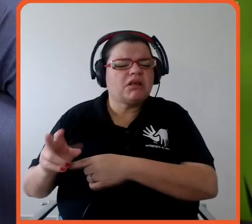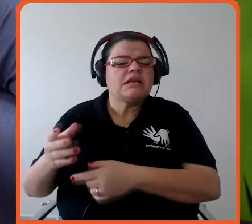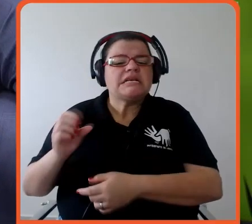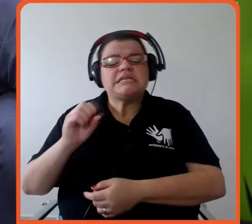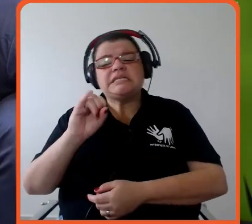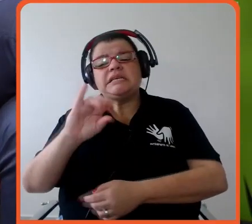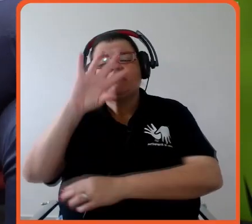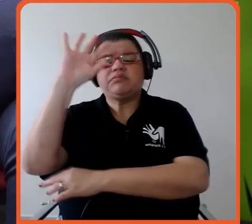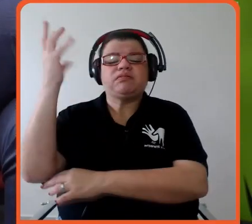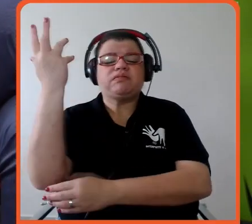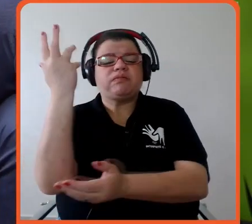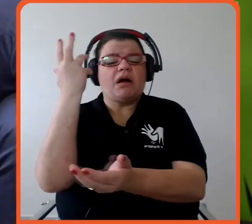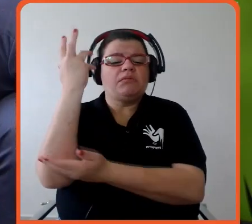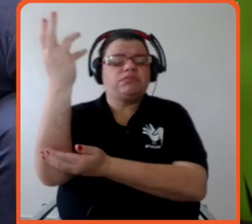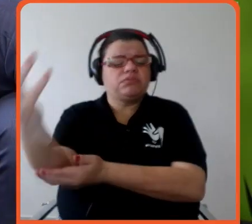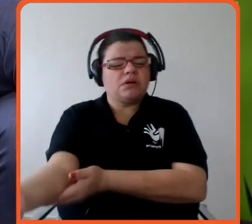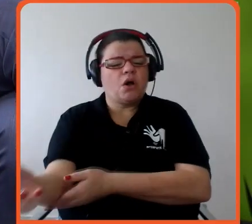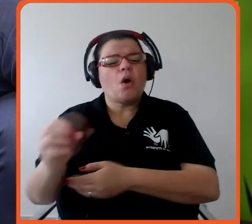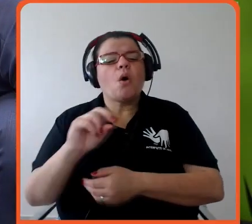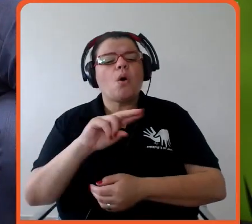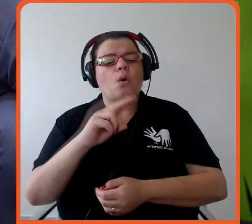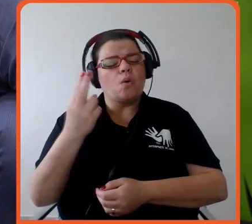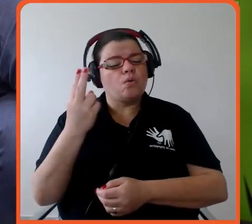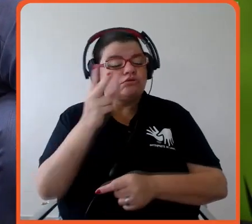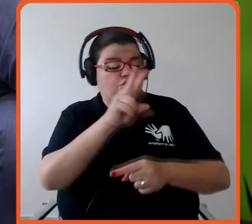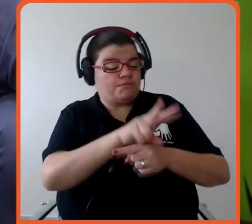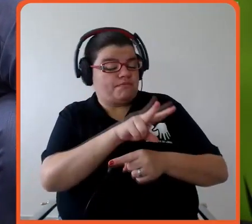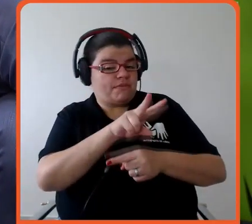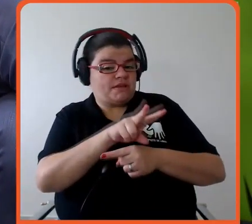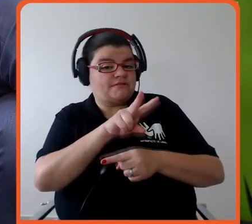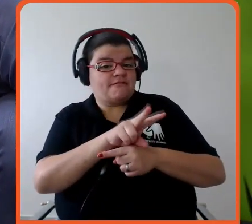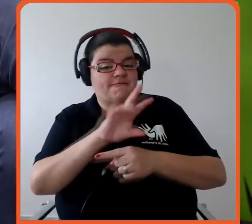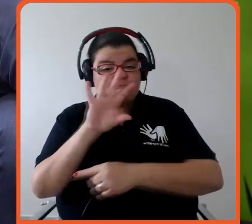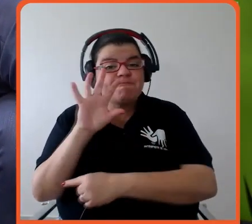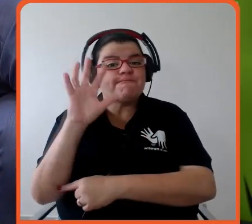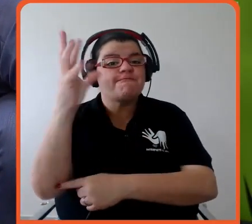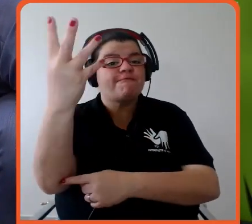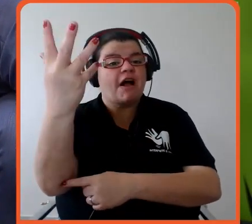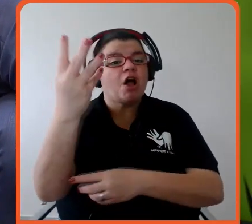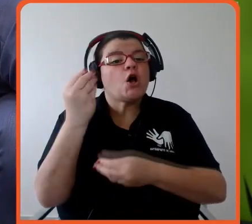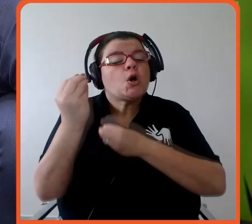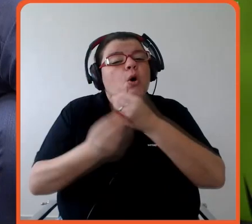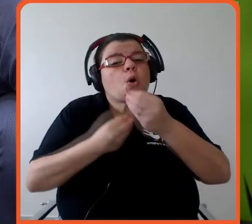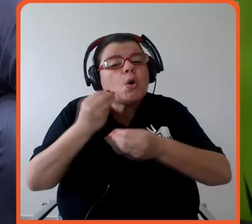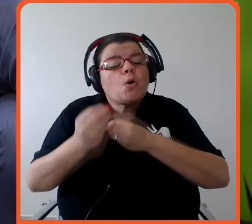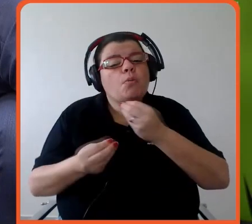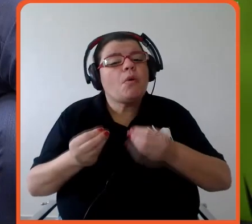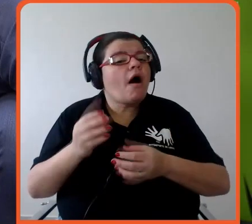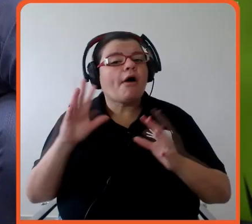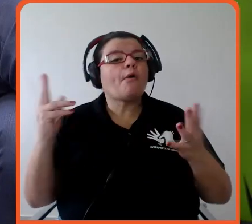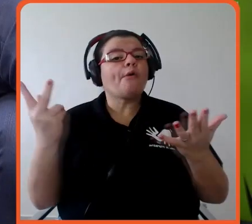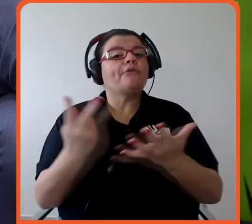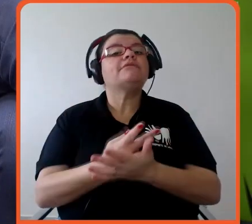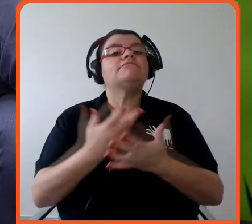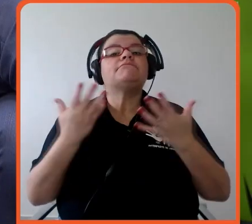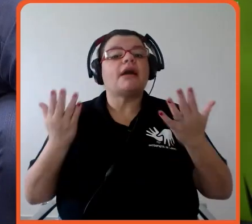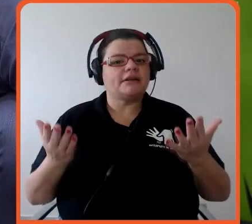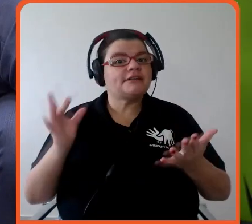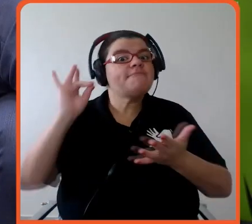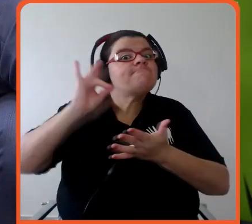sua capacidade de preservar? Como que ela se dá efetivamente? Então, essas perguntas,